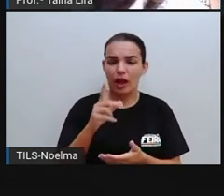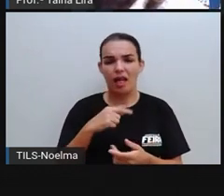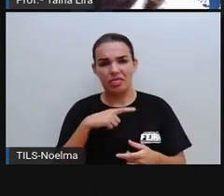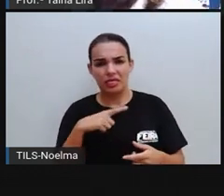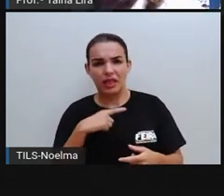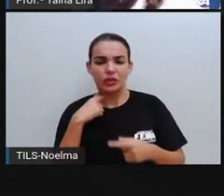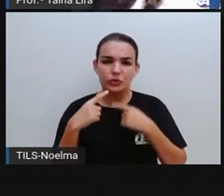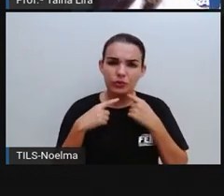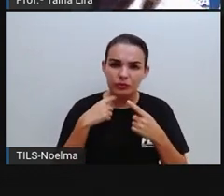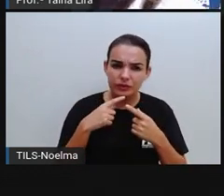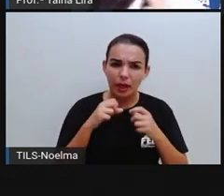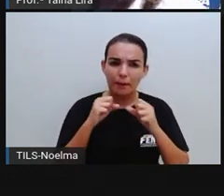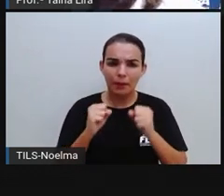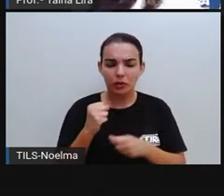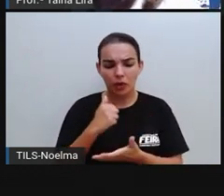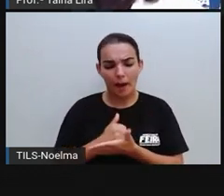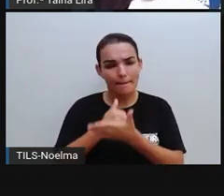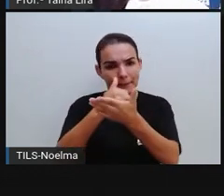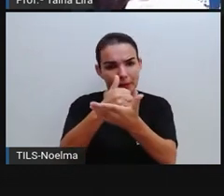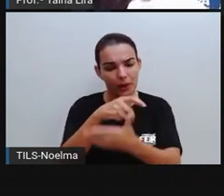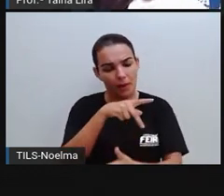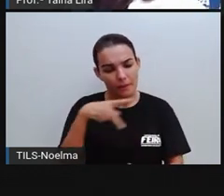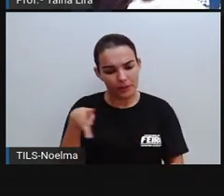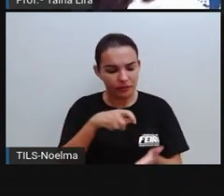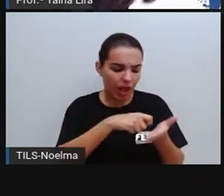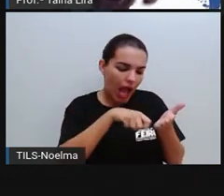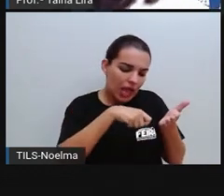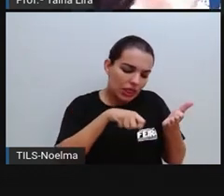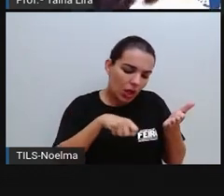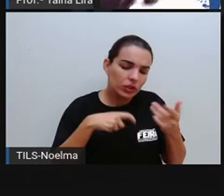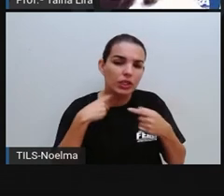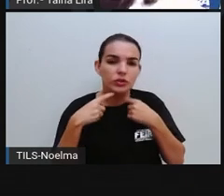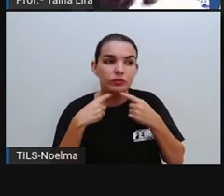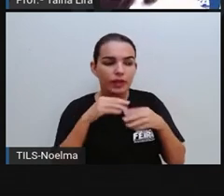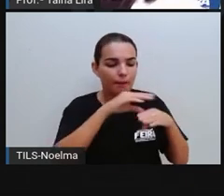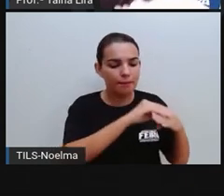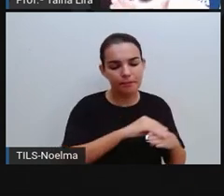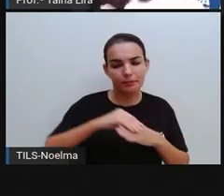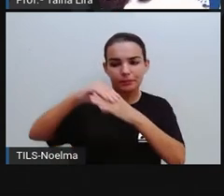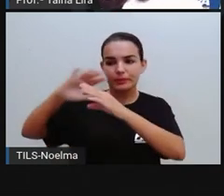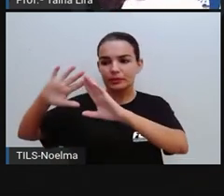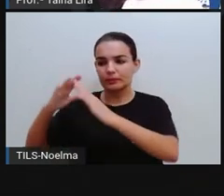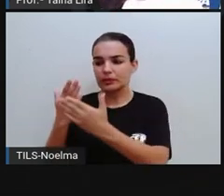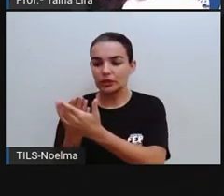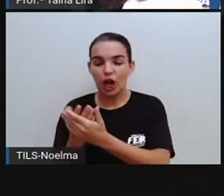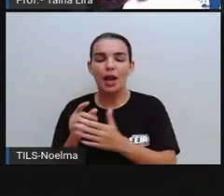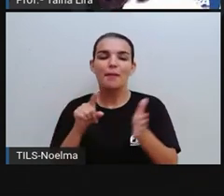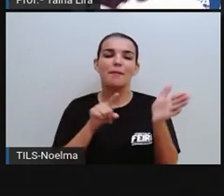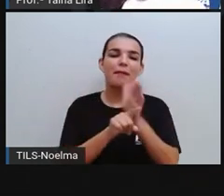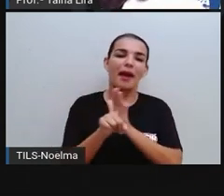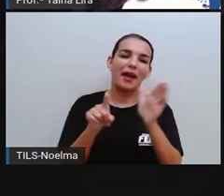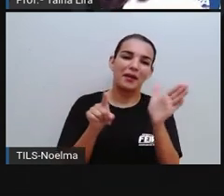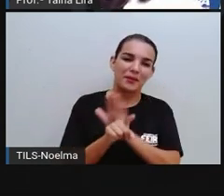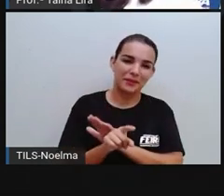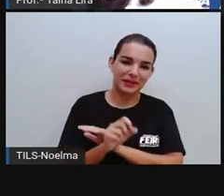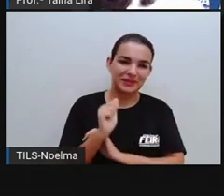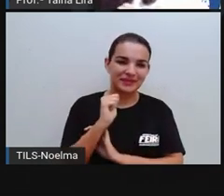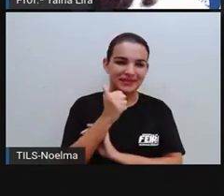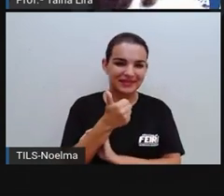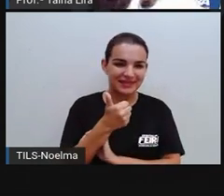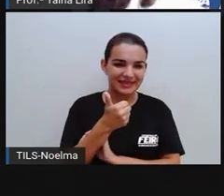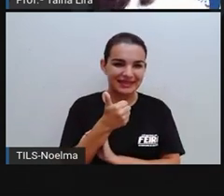do apoio do professor, anotar, quando for para a escola, já pergunta ao professor, tá bom?